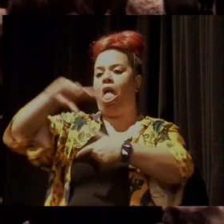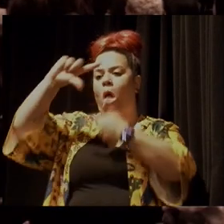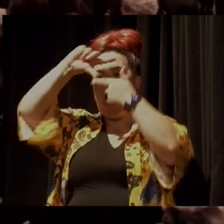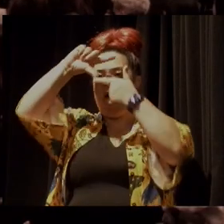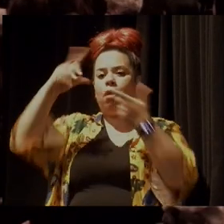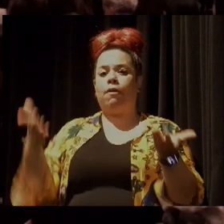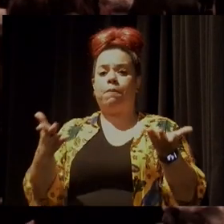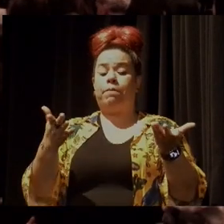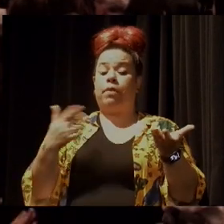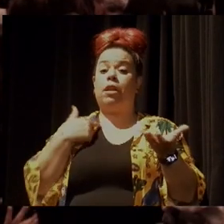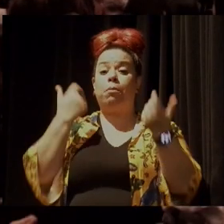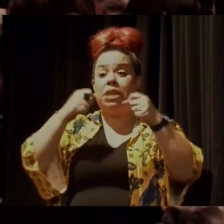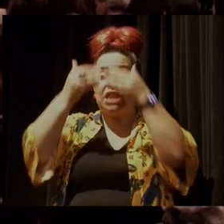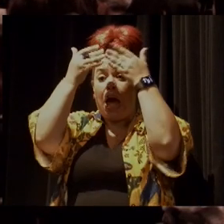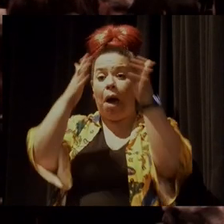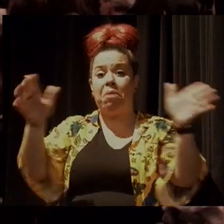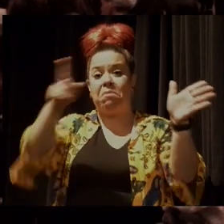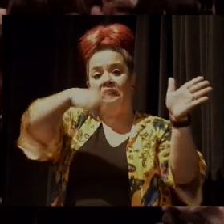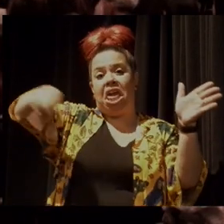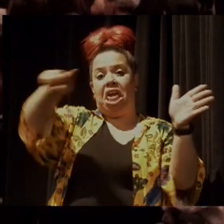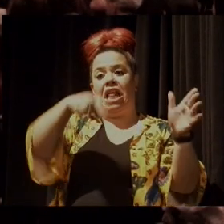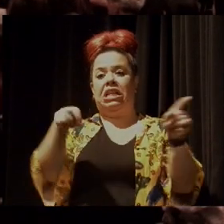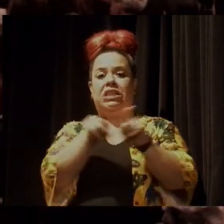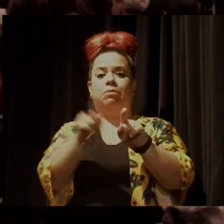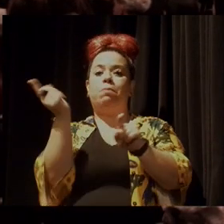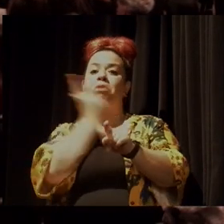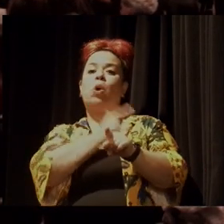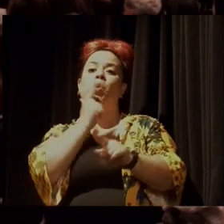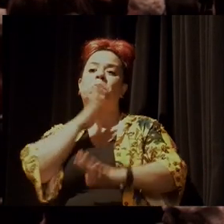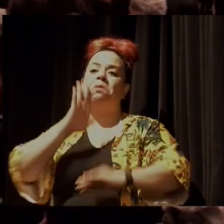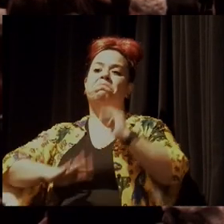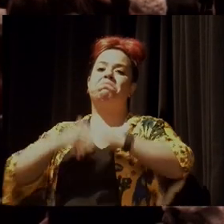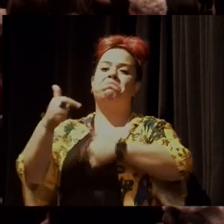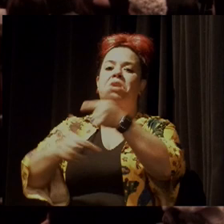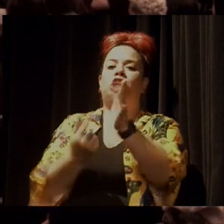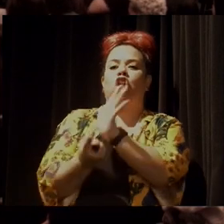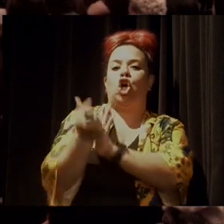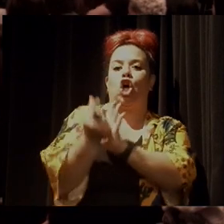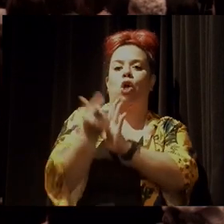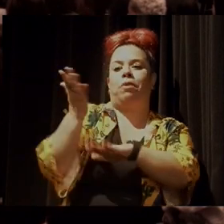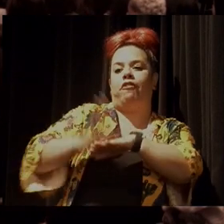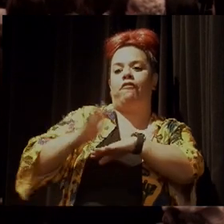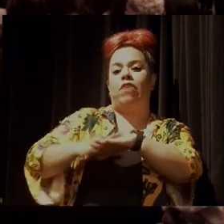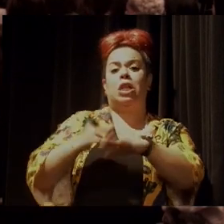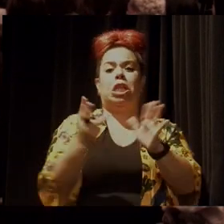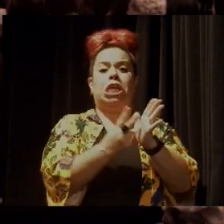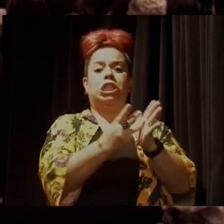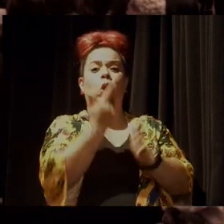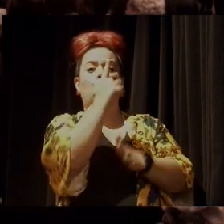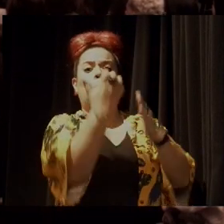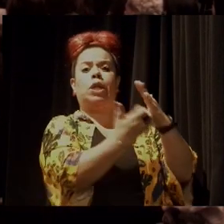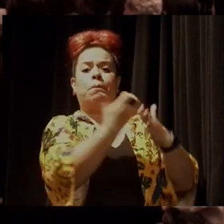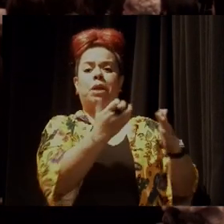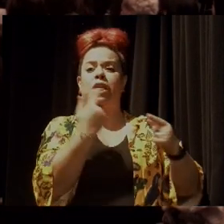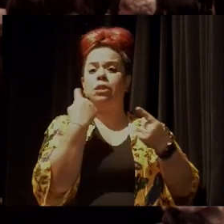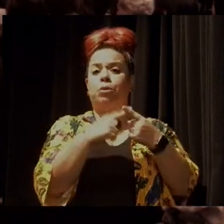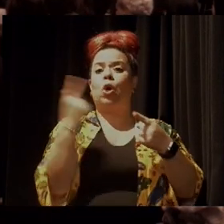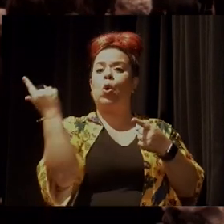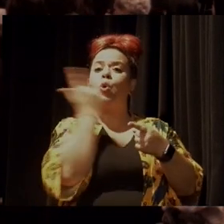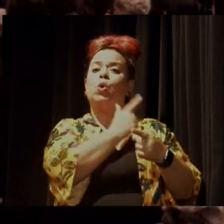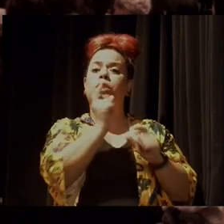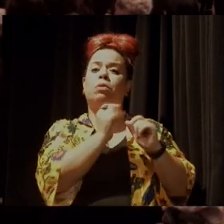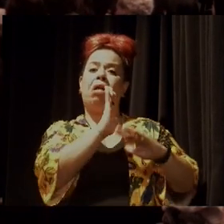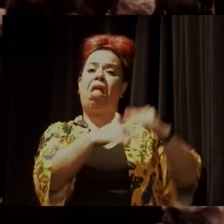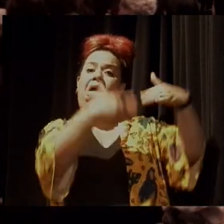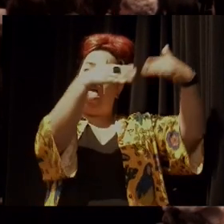a abertura das terras indígenas para atividades econômicas desenvolvidas por terceiros, porque isso seria um caminho